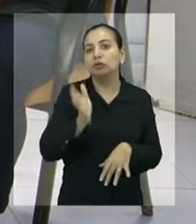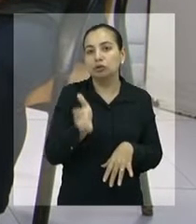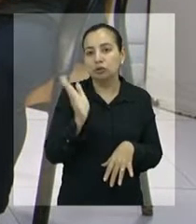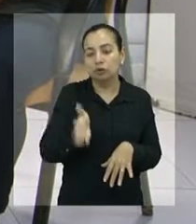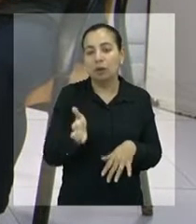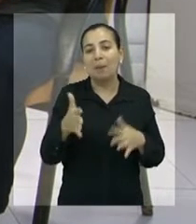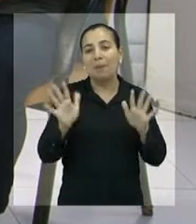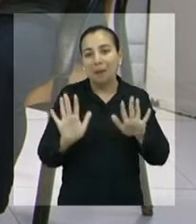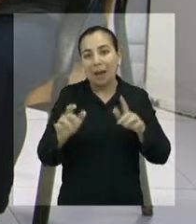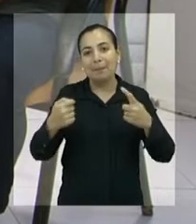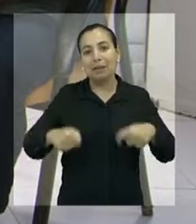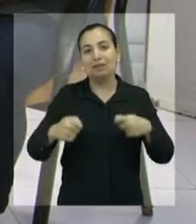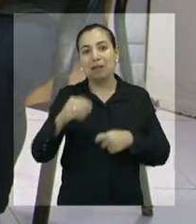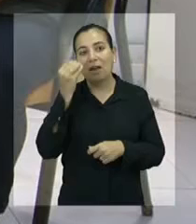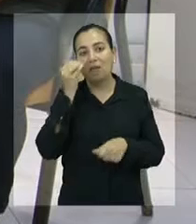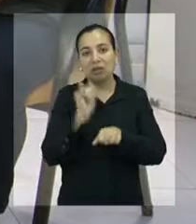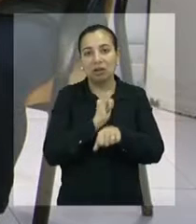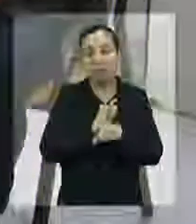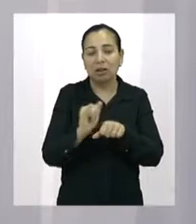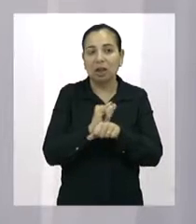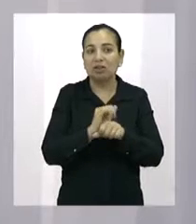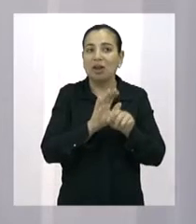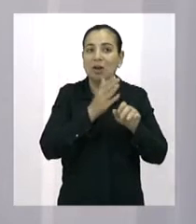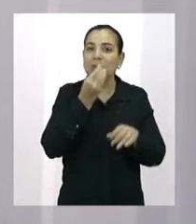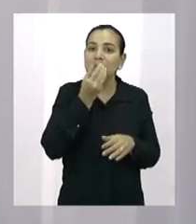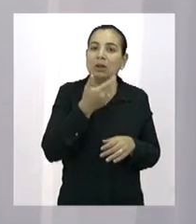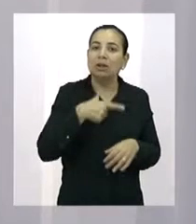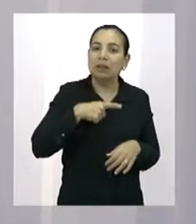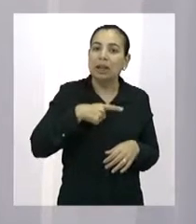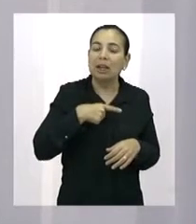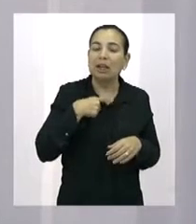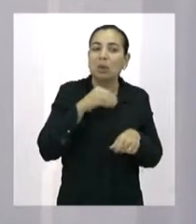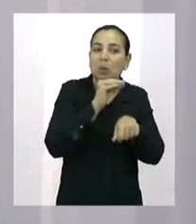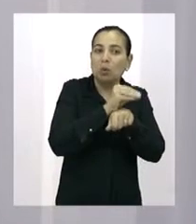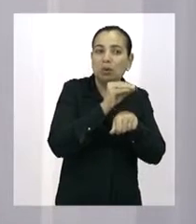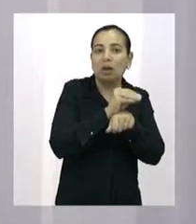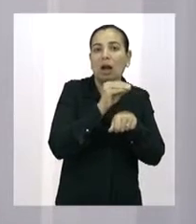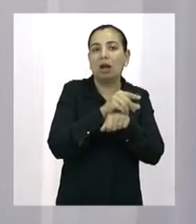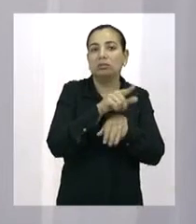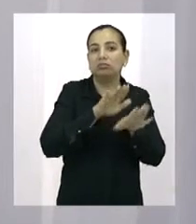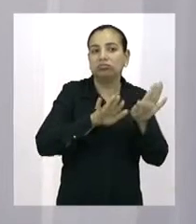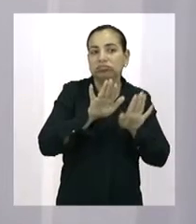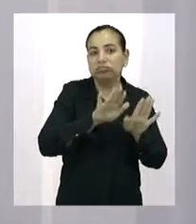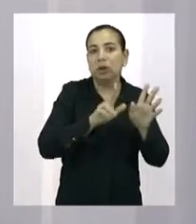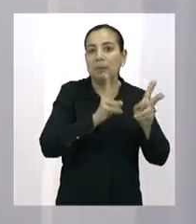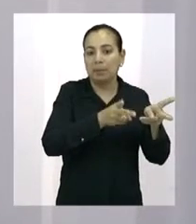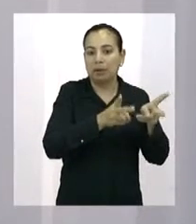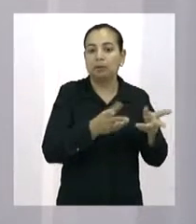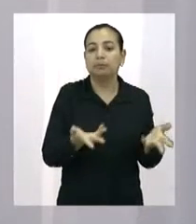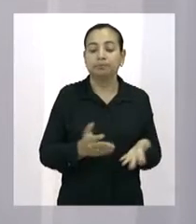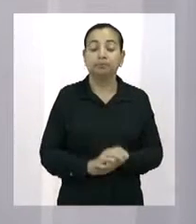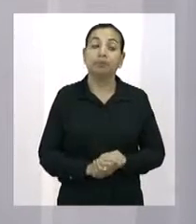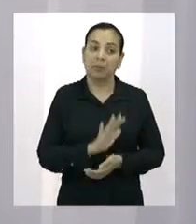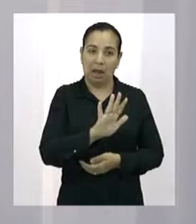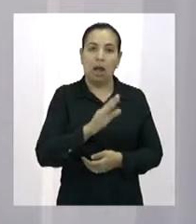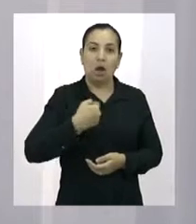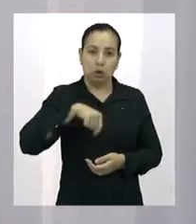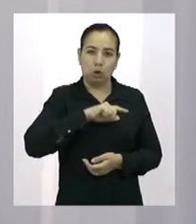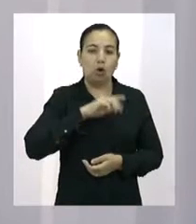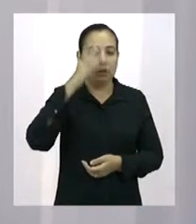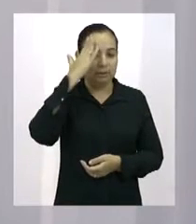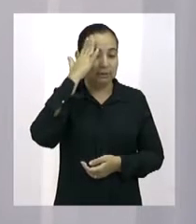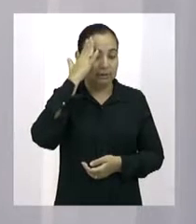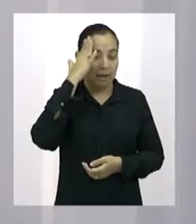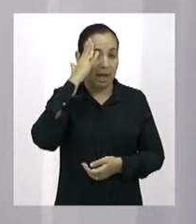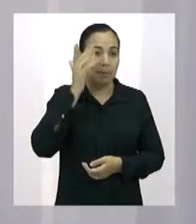aquela região. É uma região muito importante, tendo em vista que na cidade de Fortaleza nós temos pouco verde. Quer dizer,